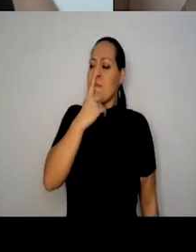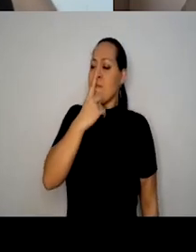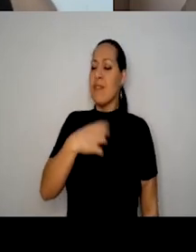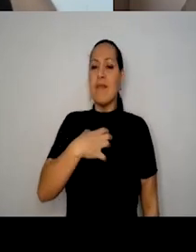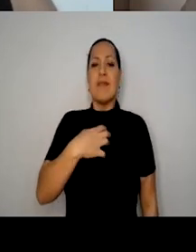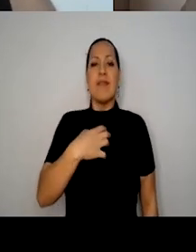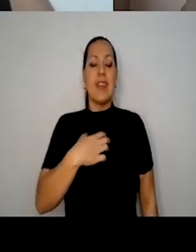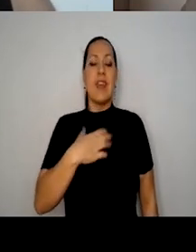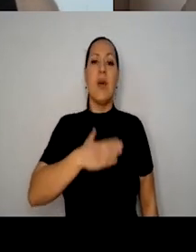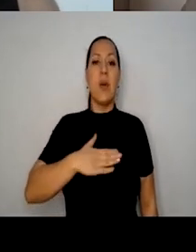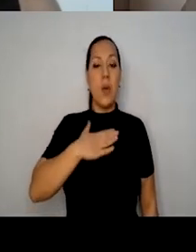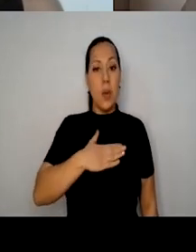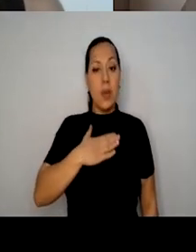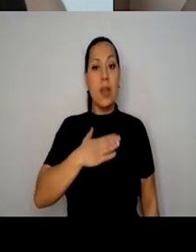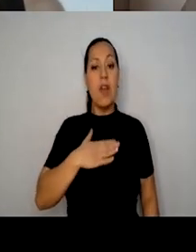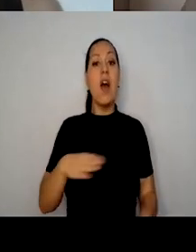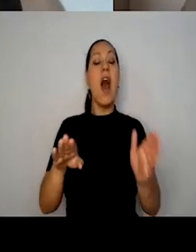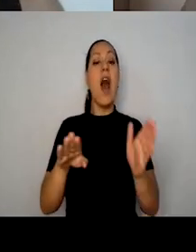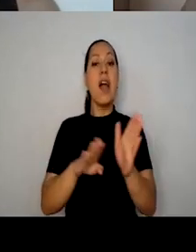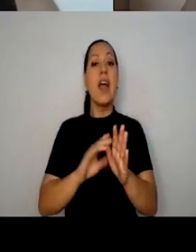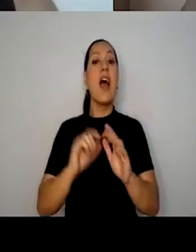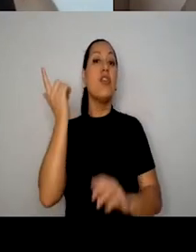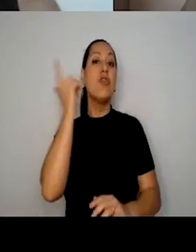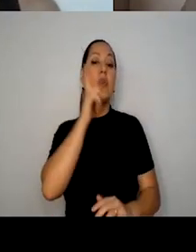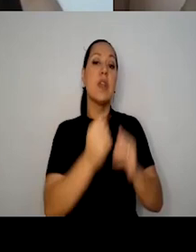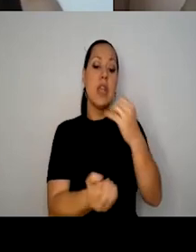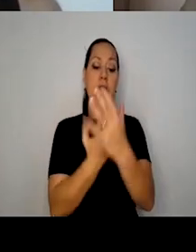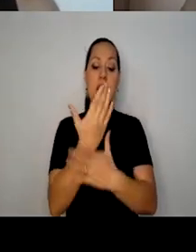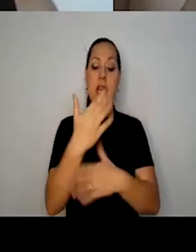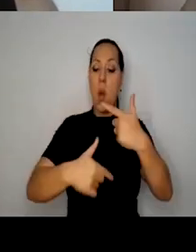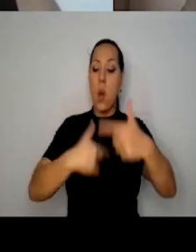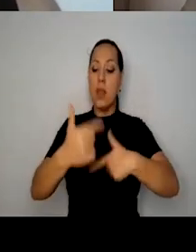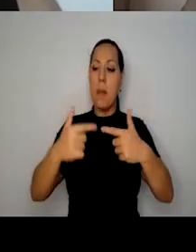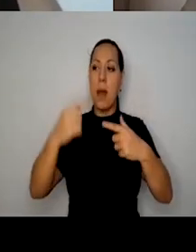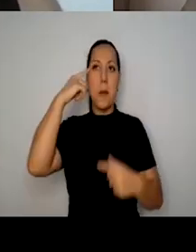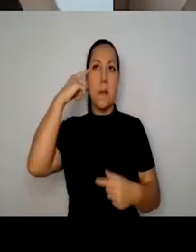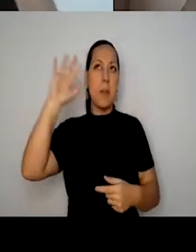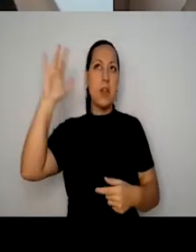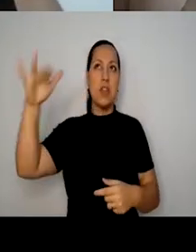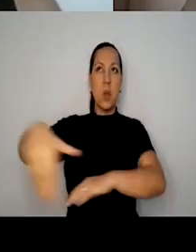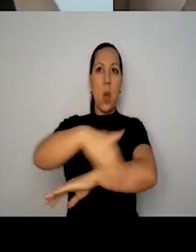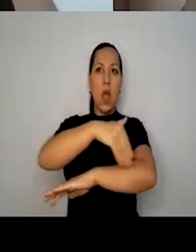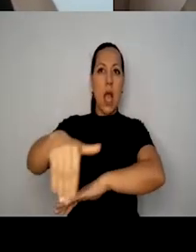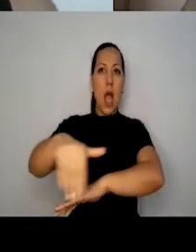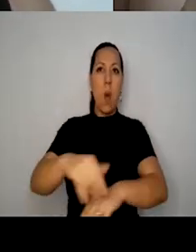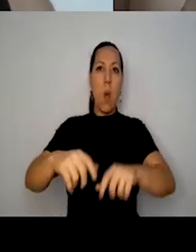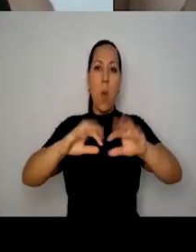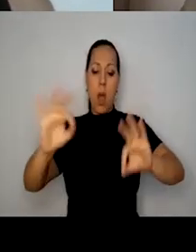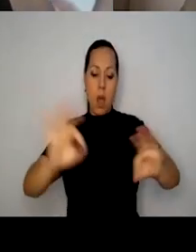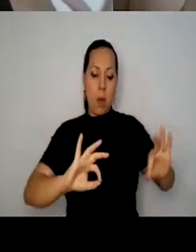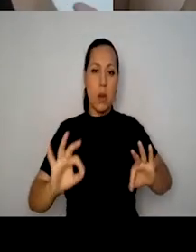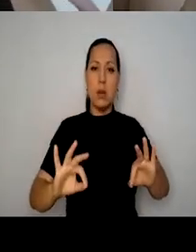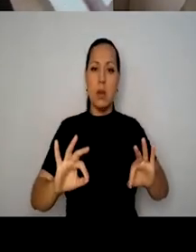A gente chega a um ponto de criar o trabalho pensando no espaço público, na atuação na rua, não só porque a rua